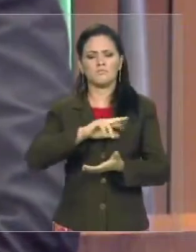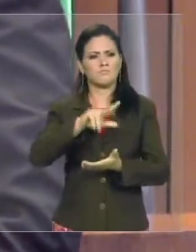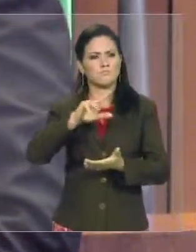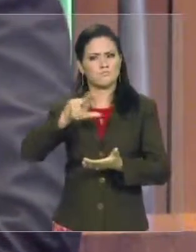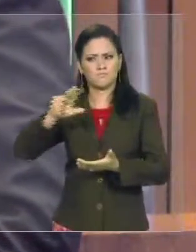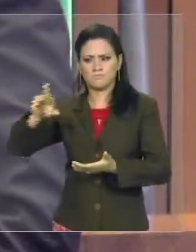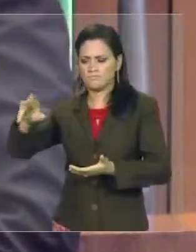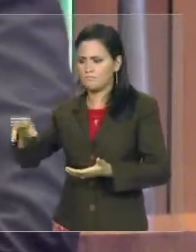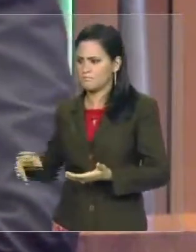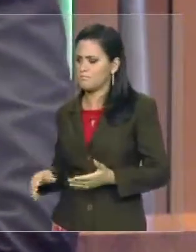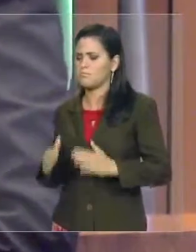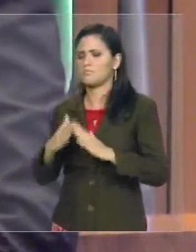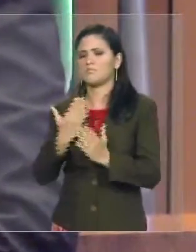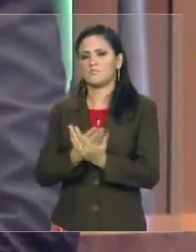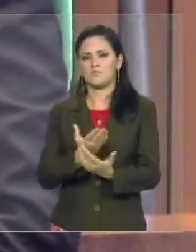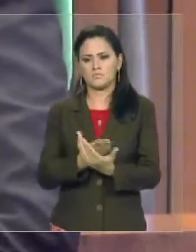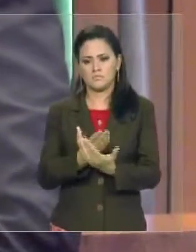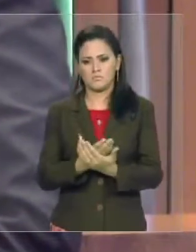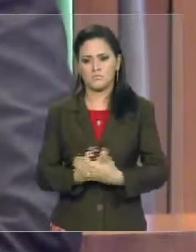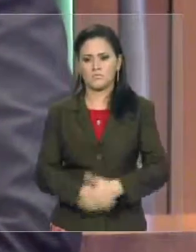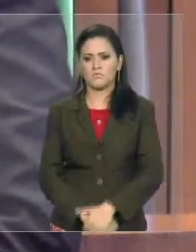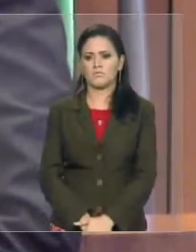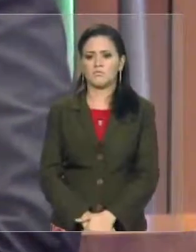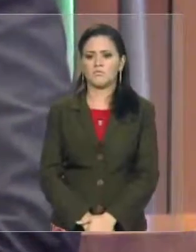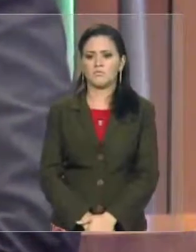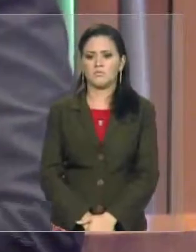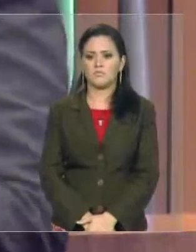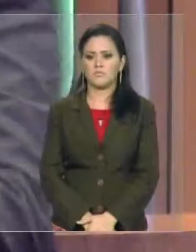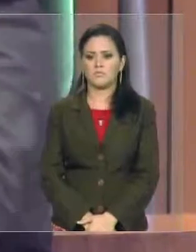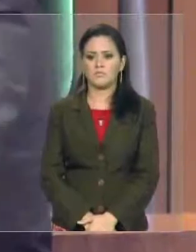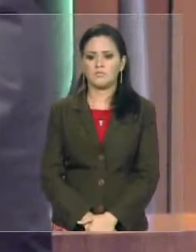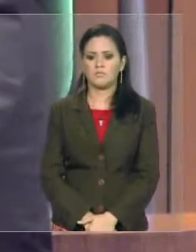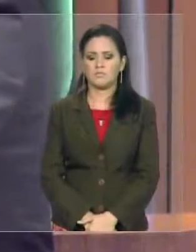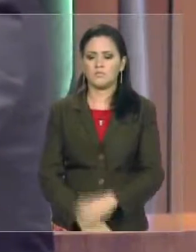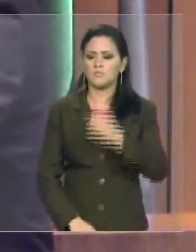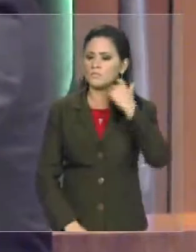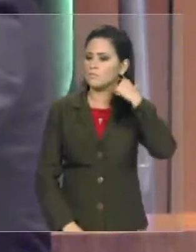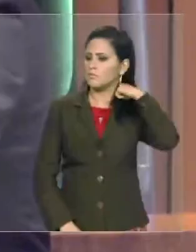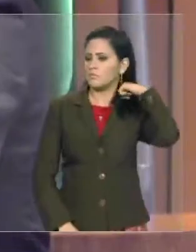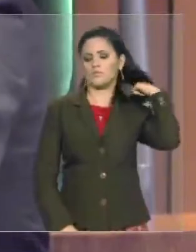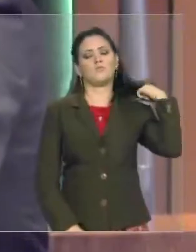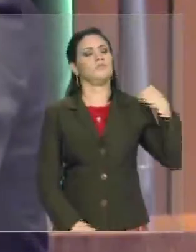Novaes. Professor Fernando Novaes, dirijo-me